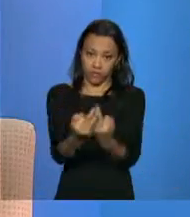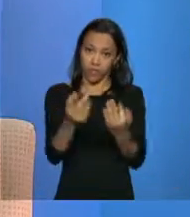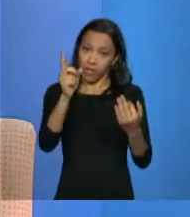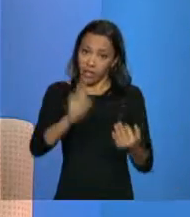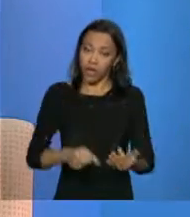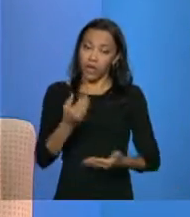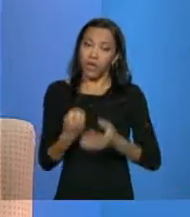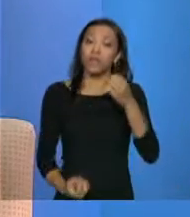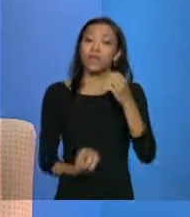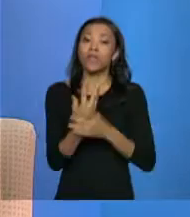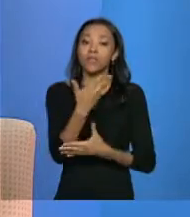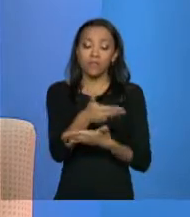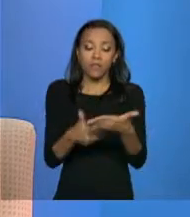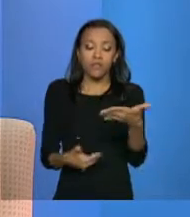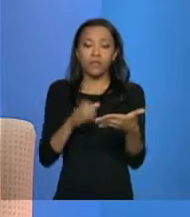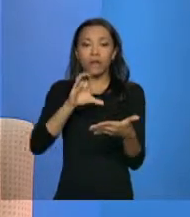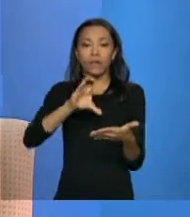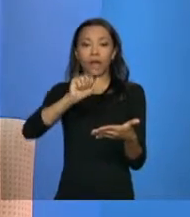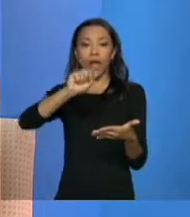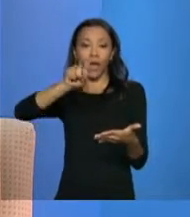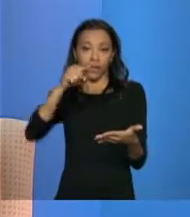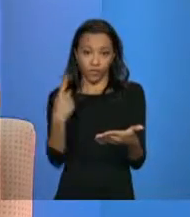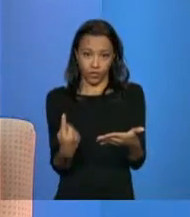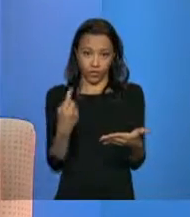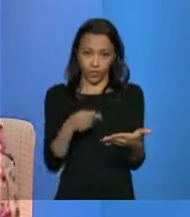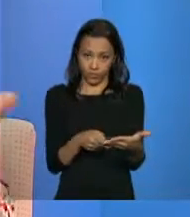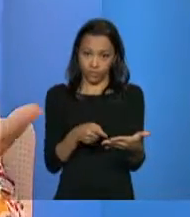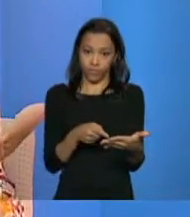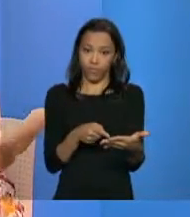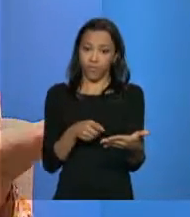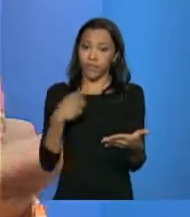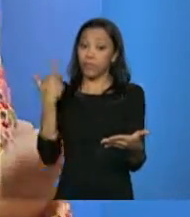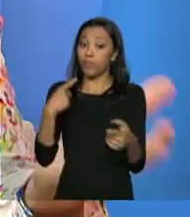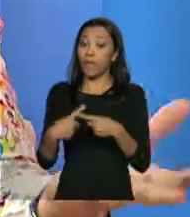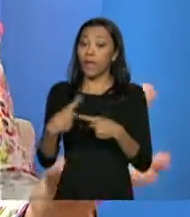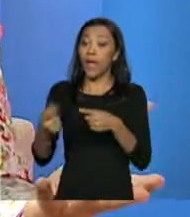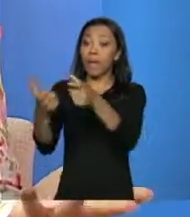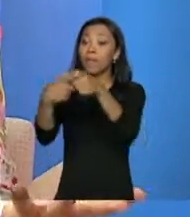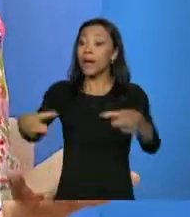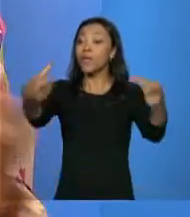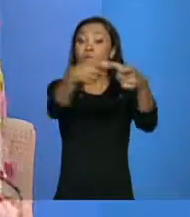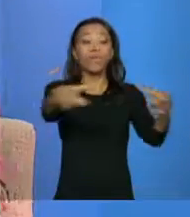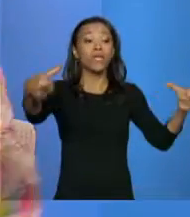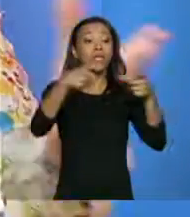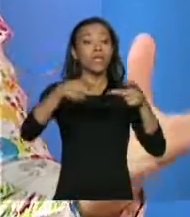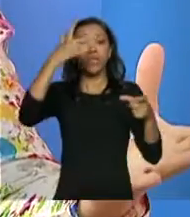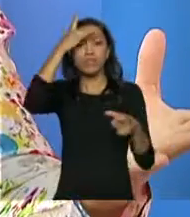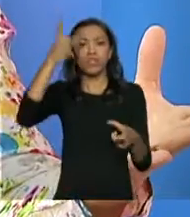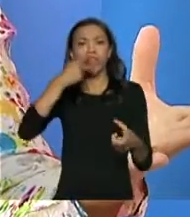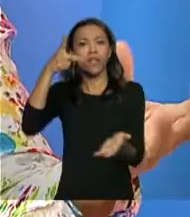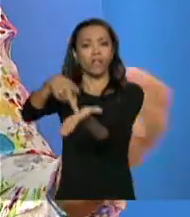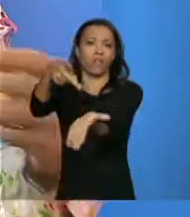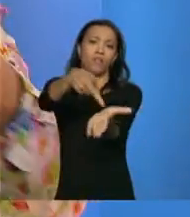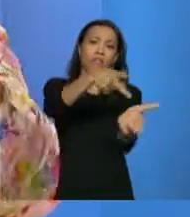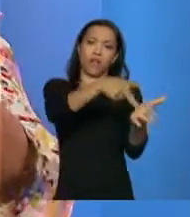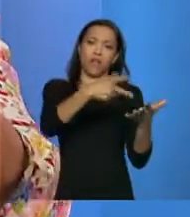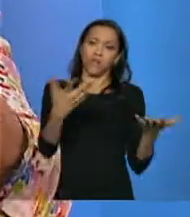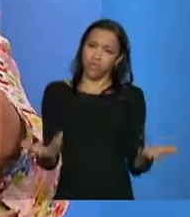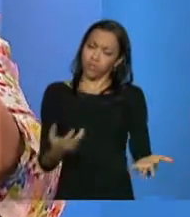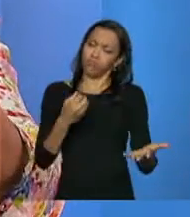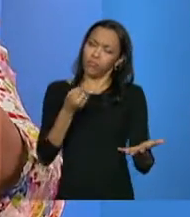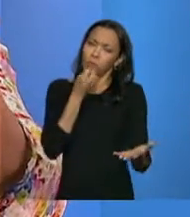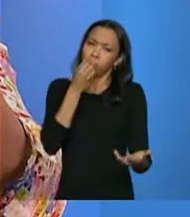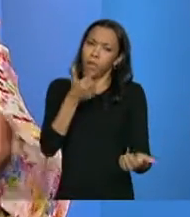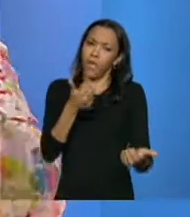E calcado no quê? Na autodeclaração. No fundo, a gente descobriu que a maioria das pessoas fala a verdade. Então, vamos deixar entrar, vamos